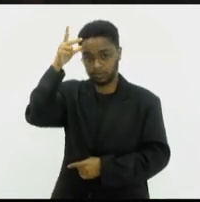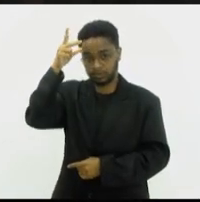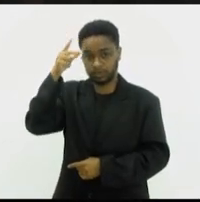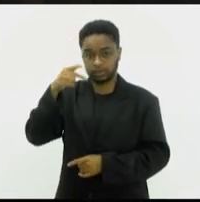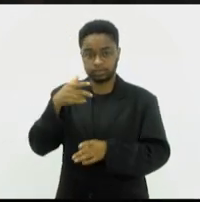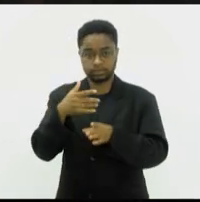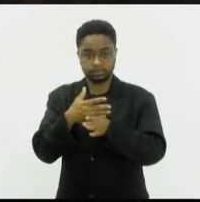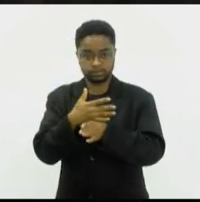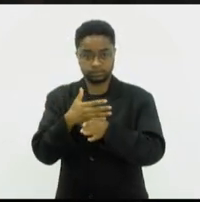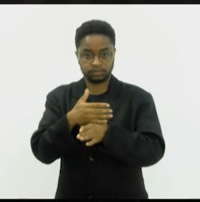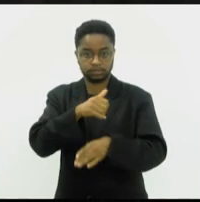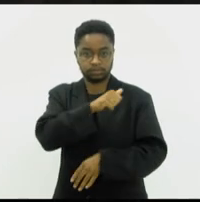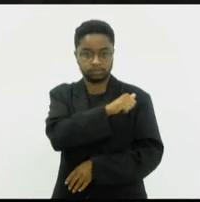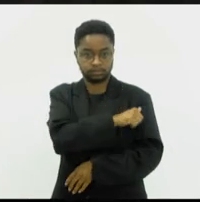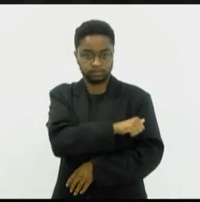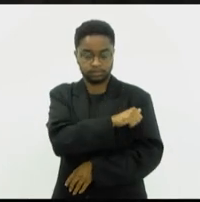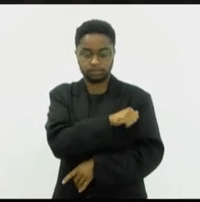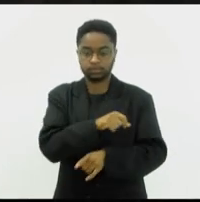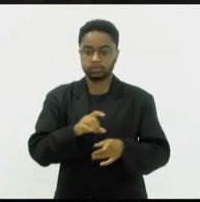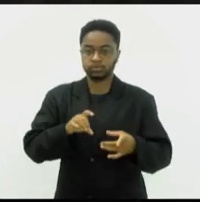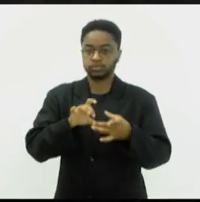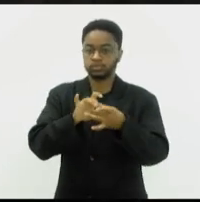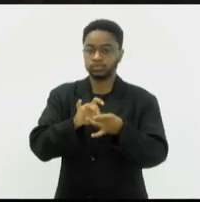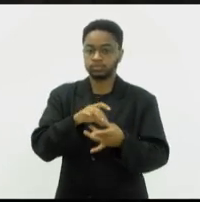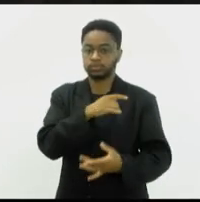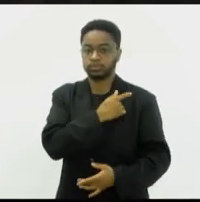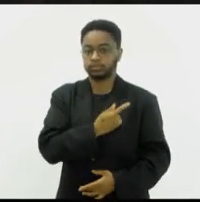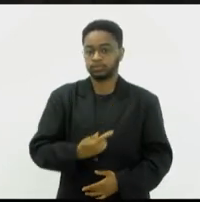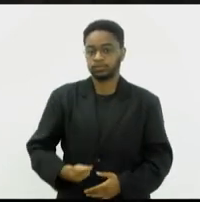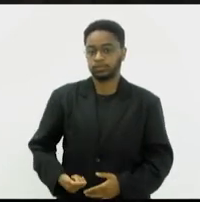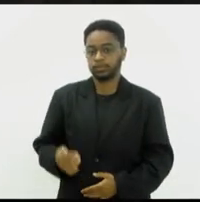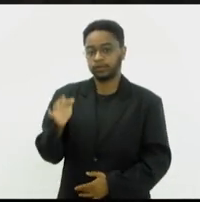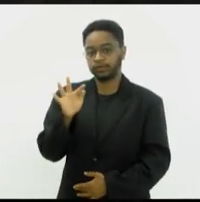o governo federal